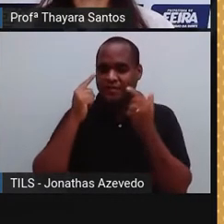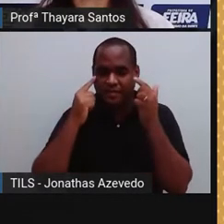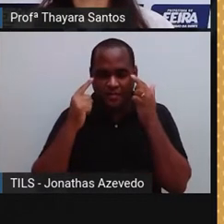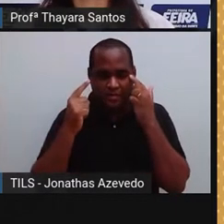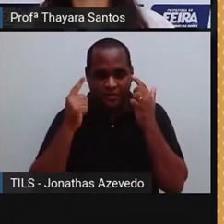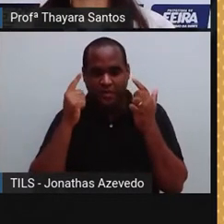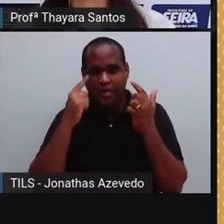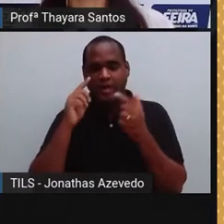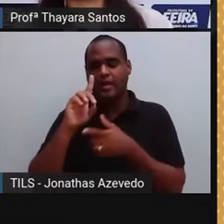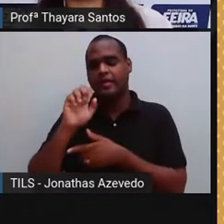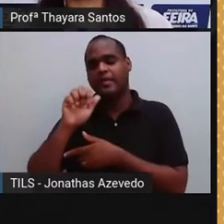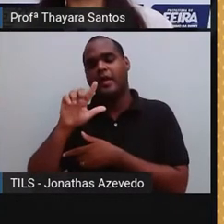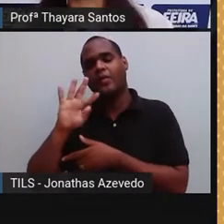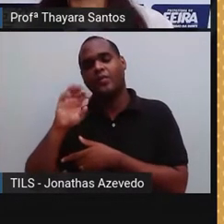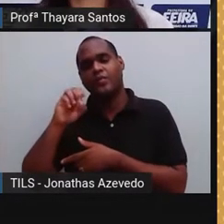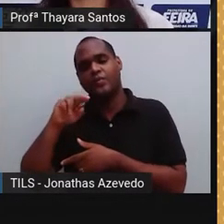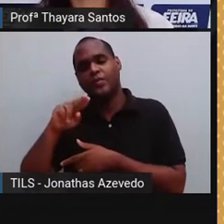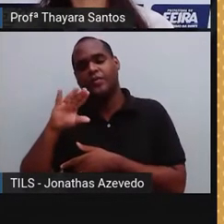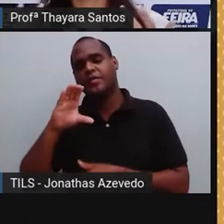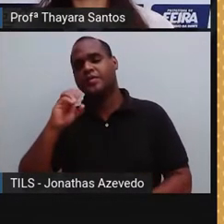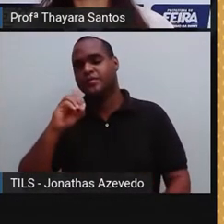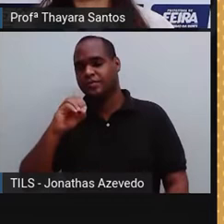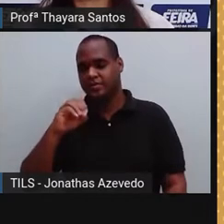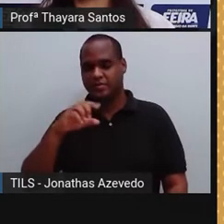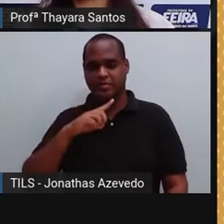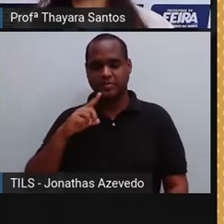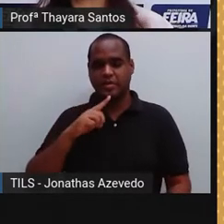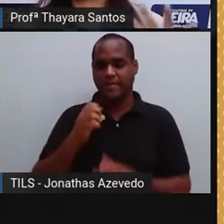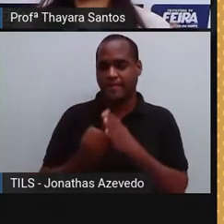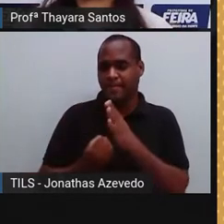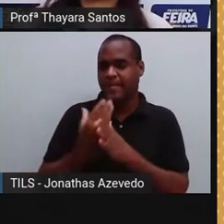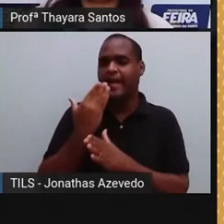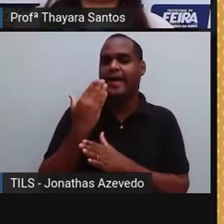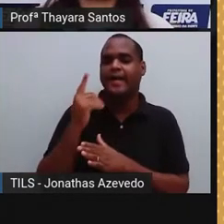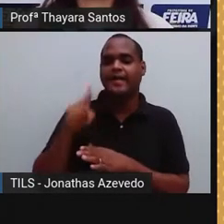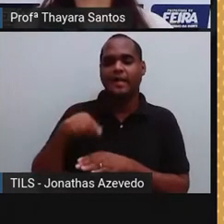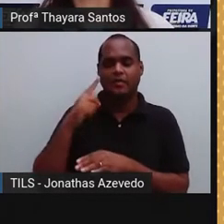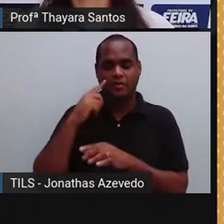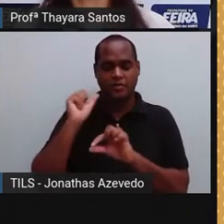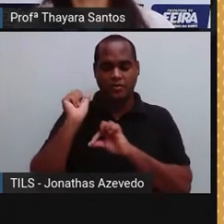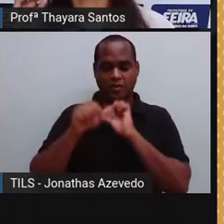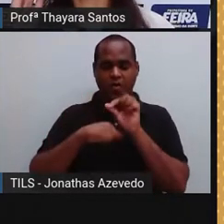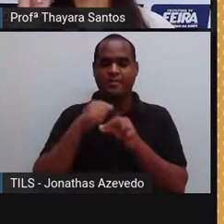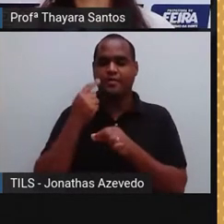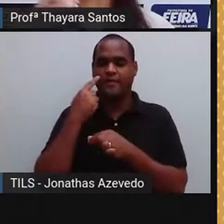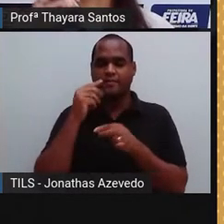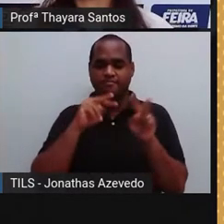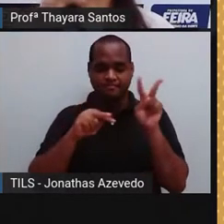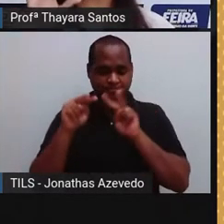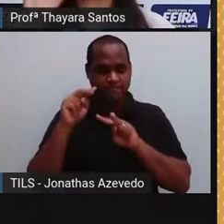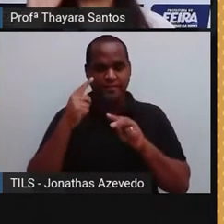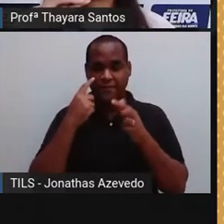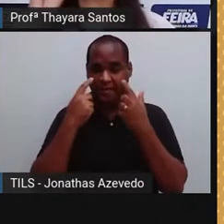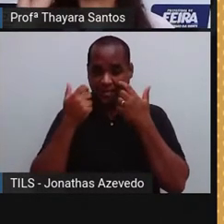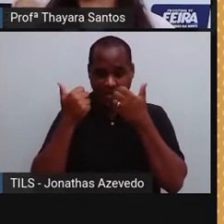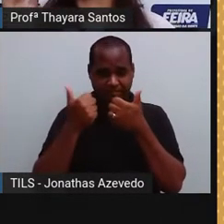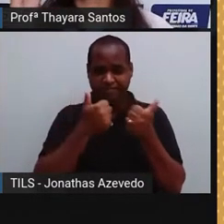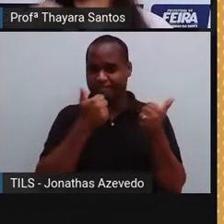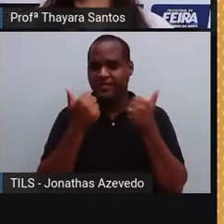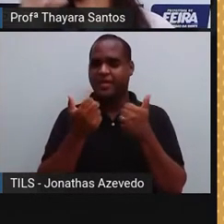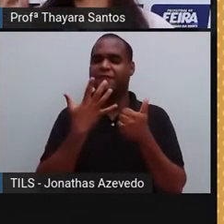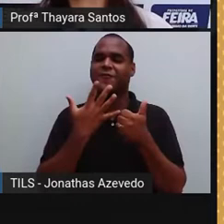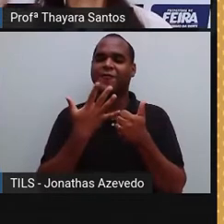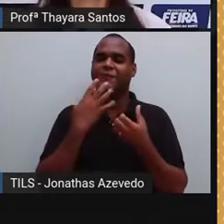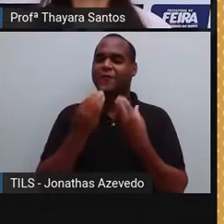pessoas que a chama de daltônicas. Então, elas nascem daltônicas, tem esse distúrbio da visão, elas não enxergam em cores